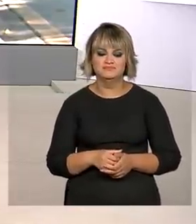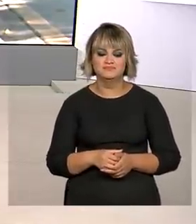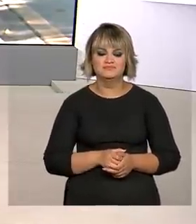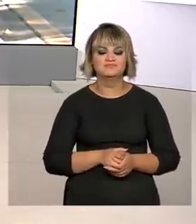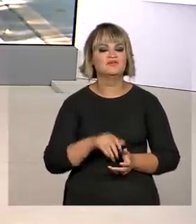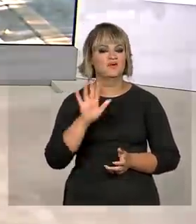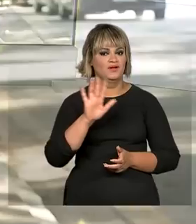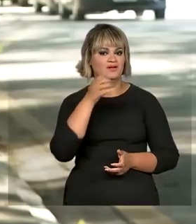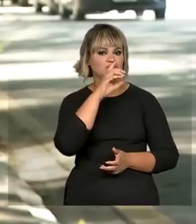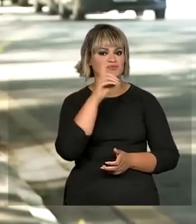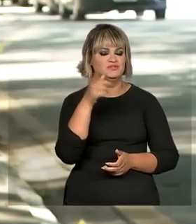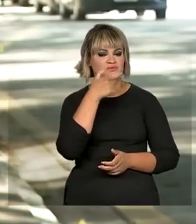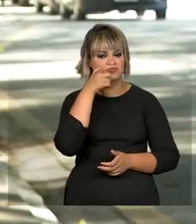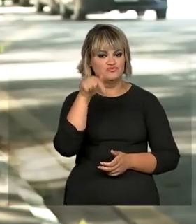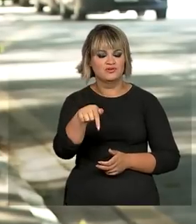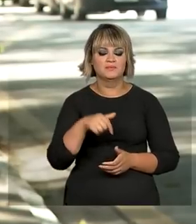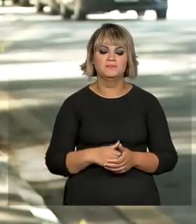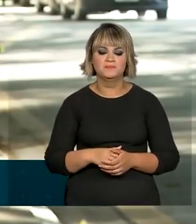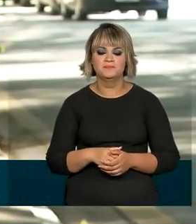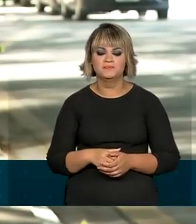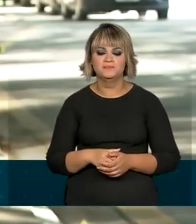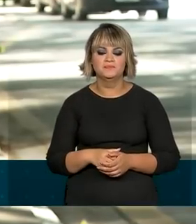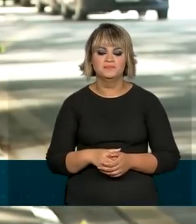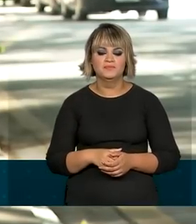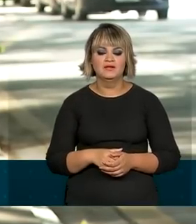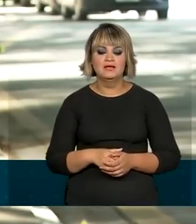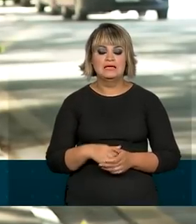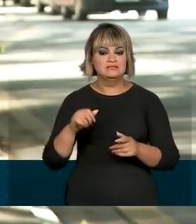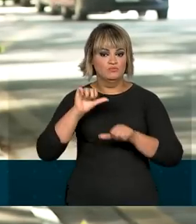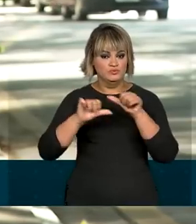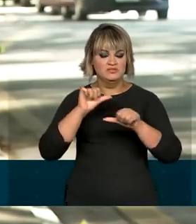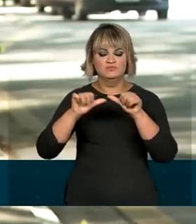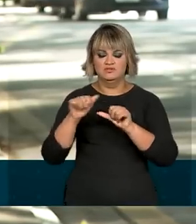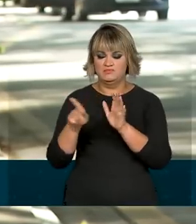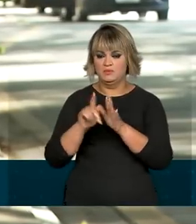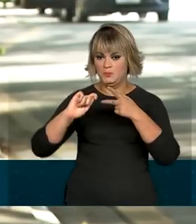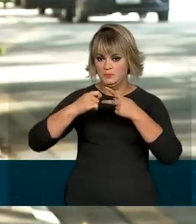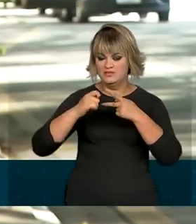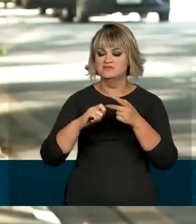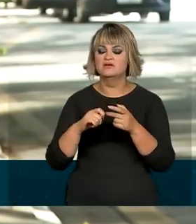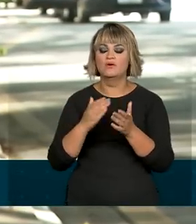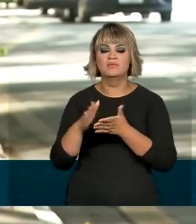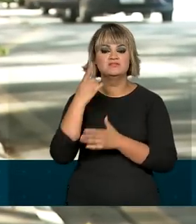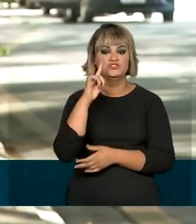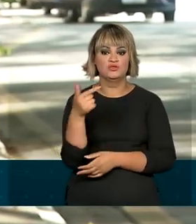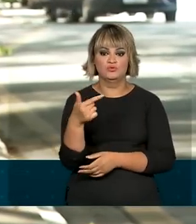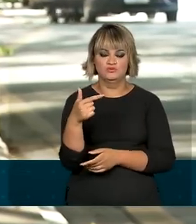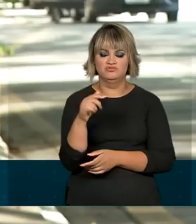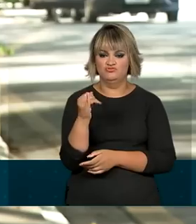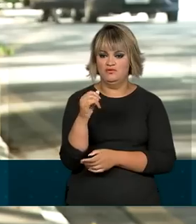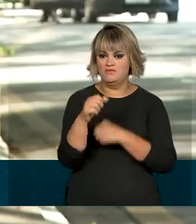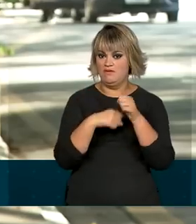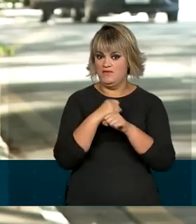Bom dia, Mara. Bom dia para você também que está nos acompanhando. Essas mudanças passam a valer a partir do dia 2 de janeiro